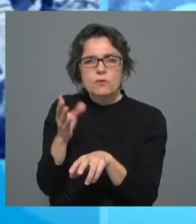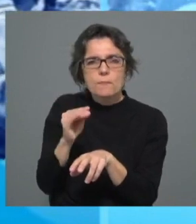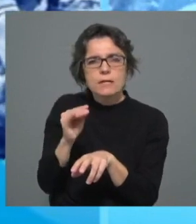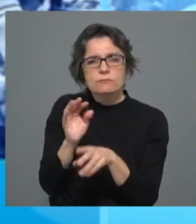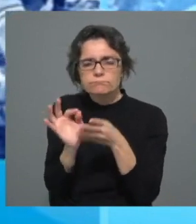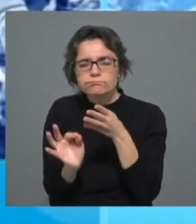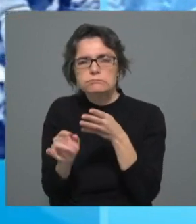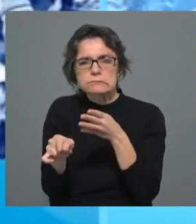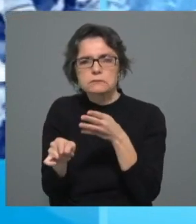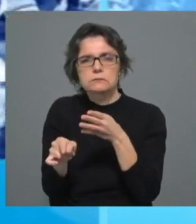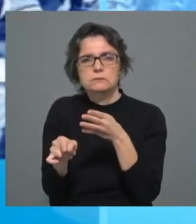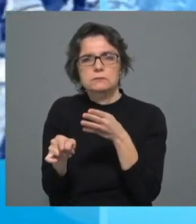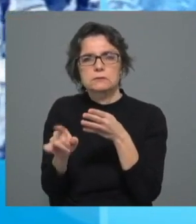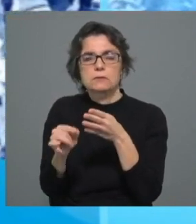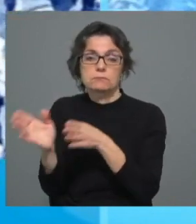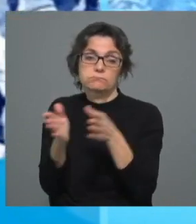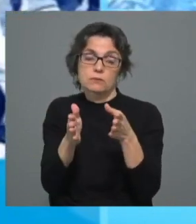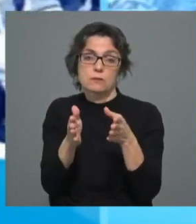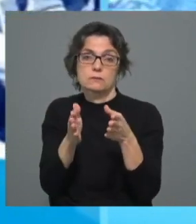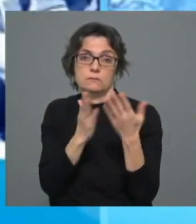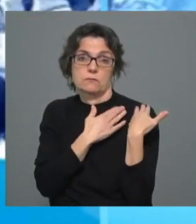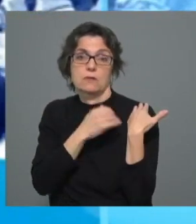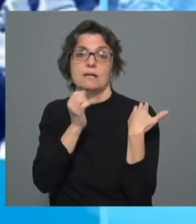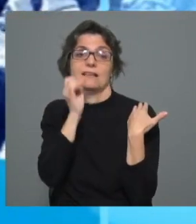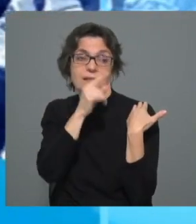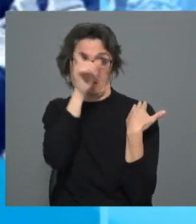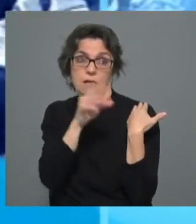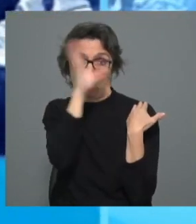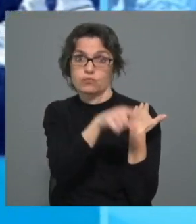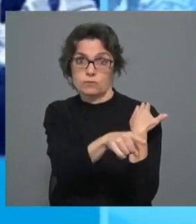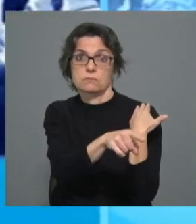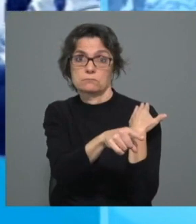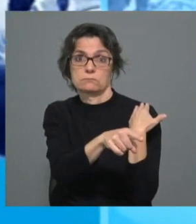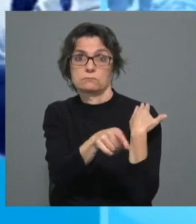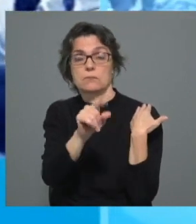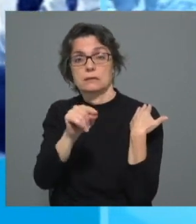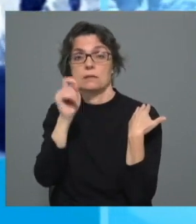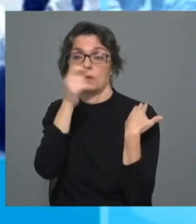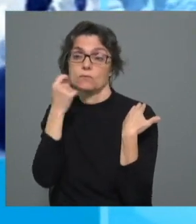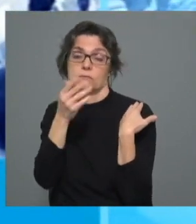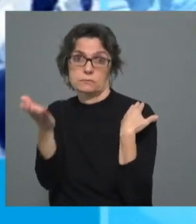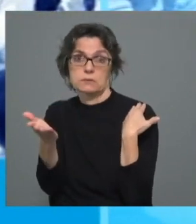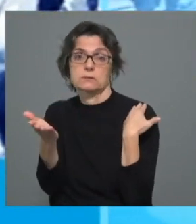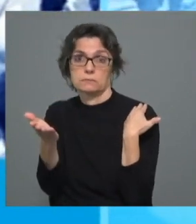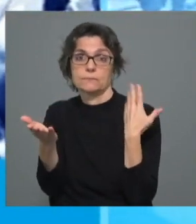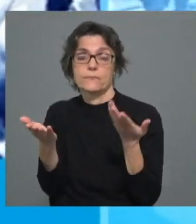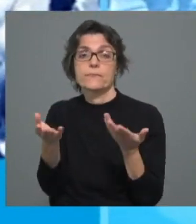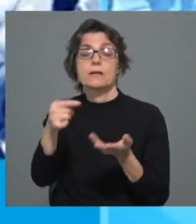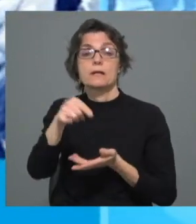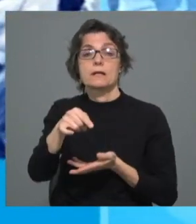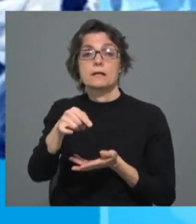concretas, quer do ponto de vista da responsabilização do abusador, quer do ponto de vista do socorro às vítimas e, a partir desses